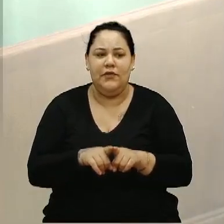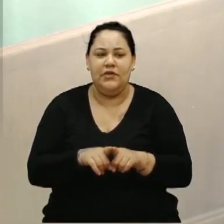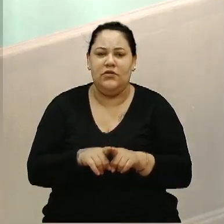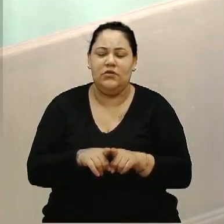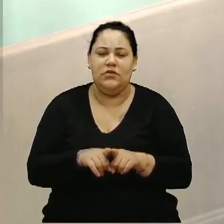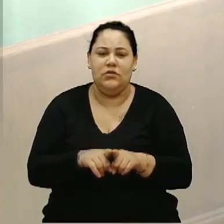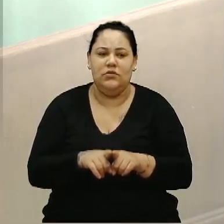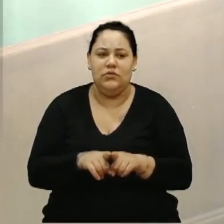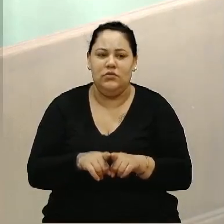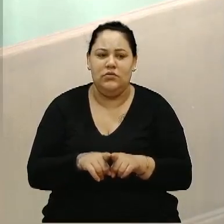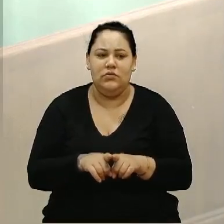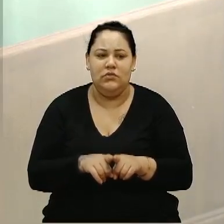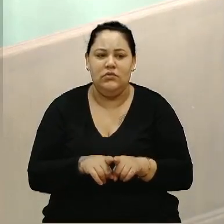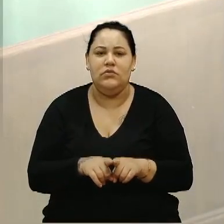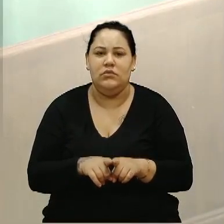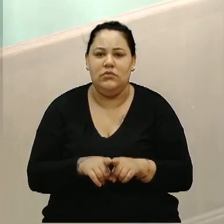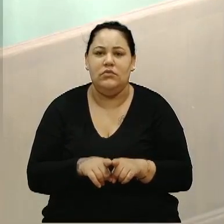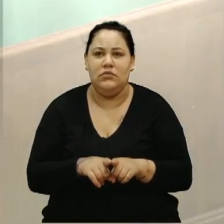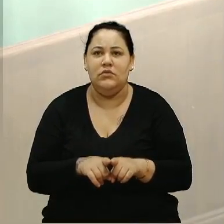ambiental nas escolas.